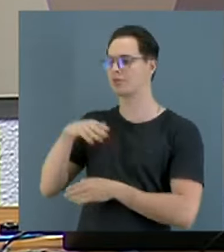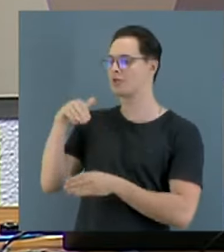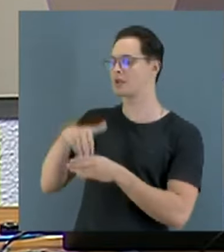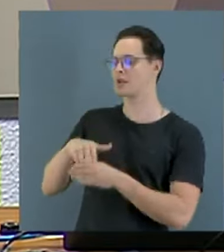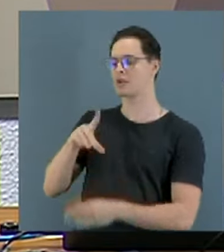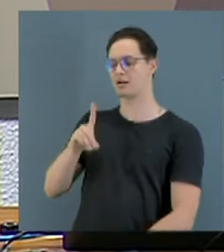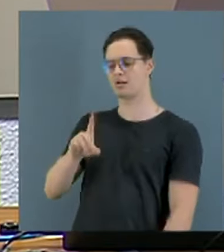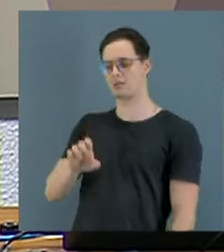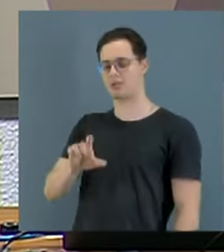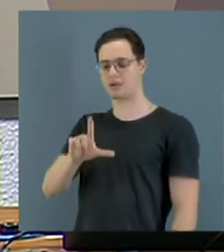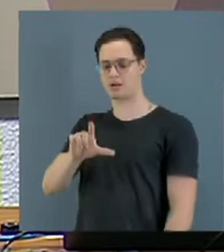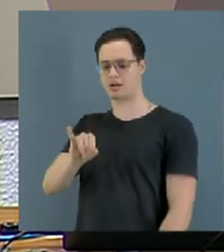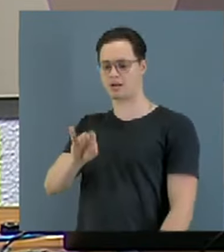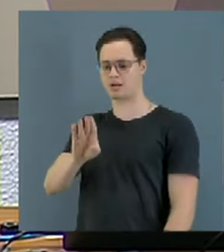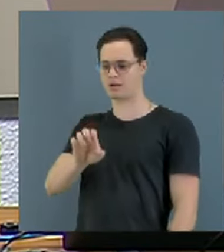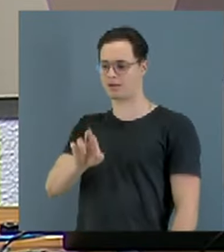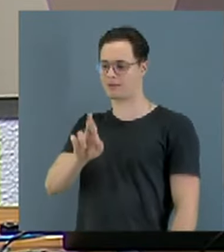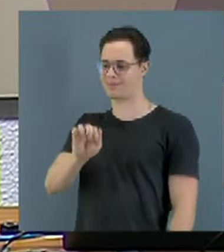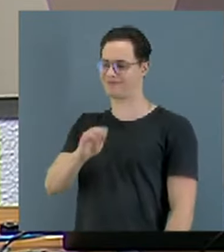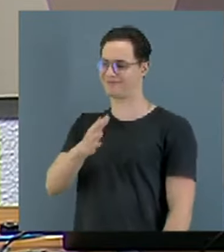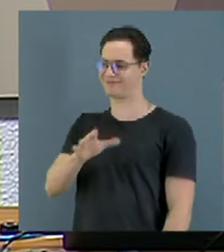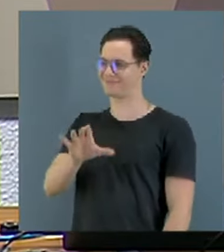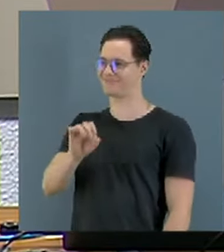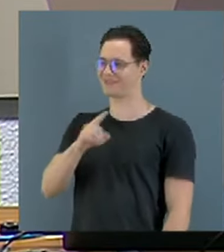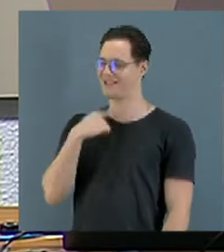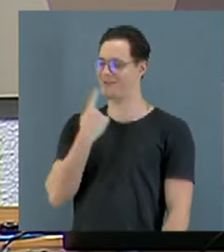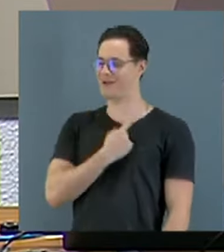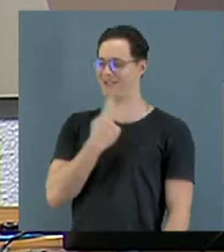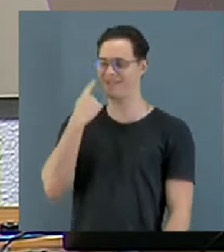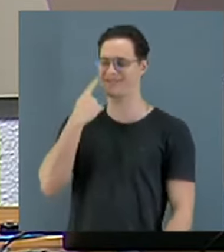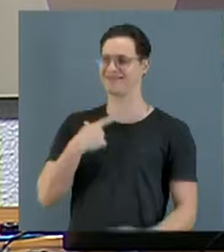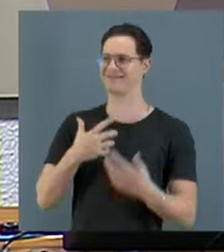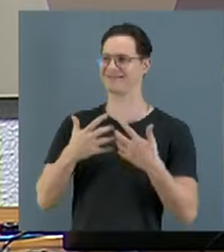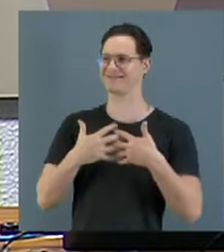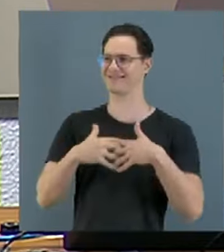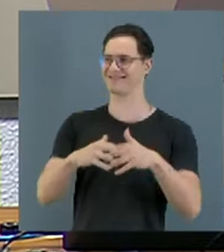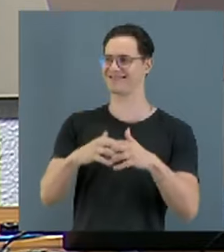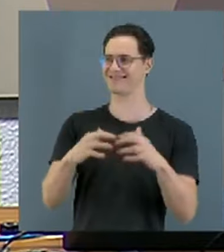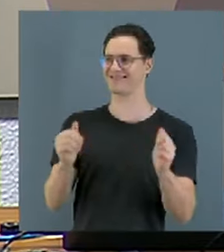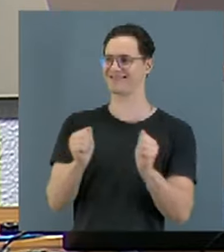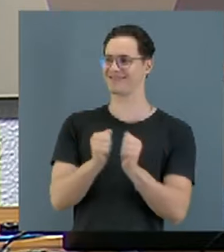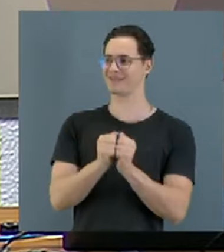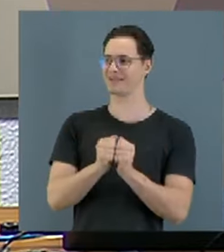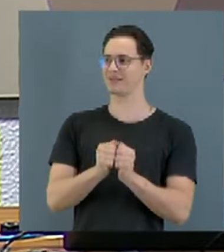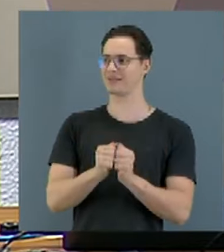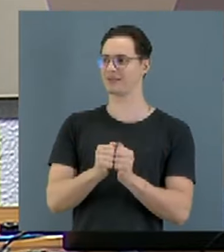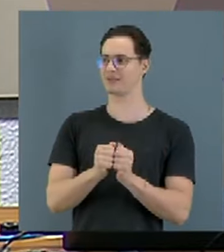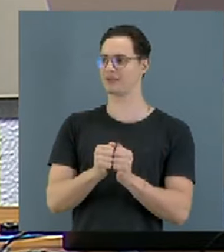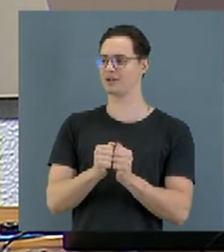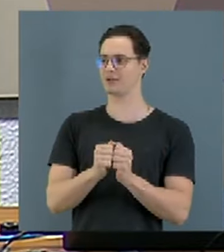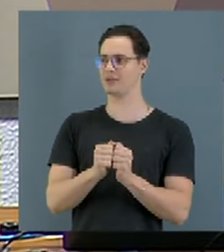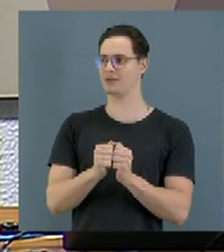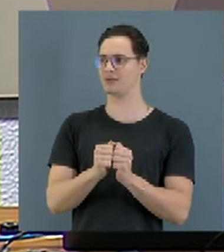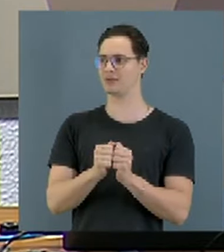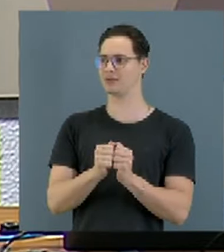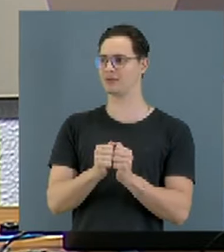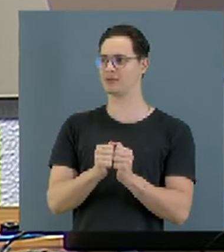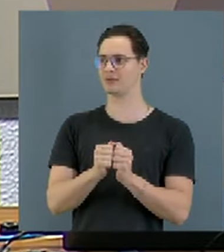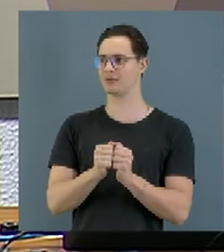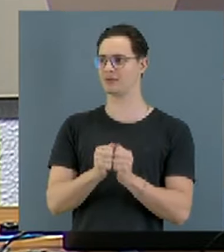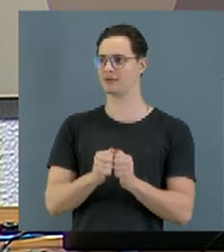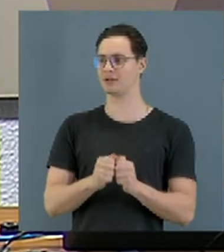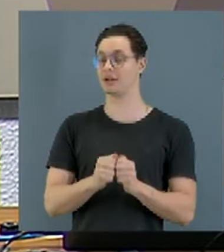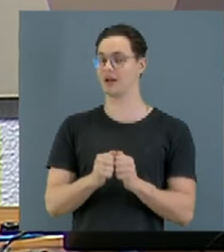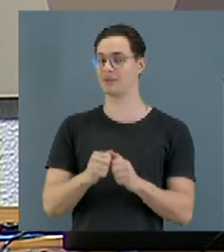uma semana que vários senadores se ausentaram de Brasília para suas atribuições nos seus estados, uma semana onde a